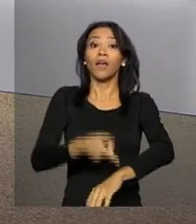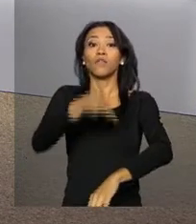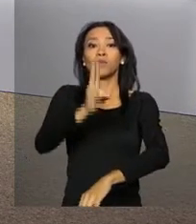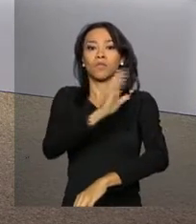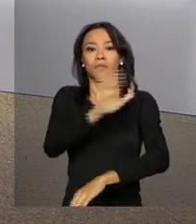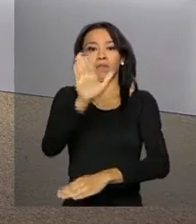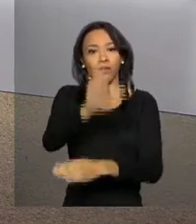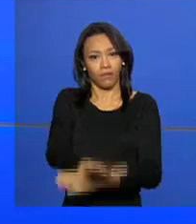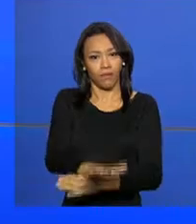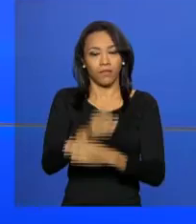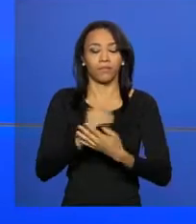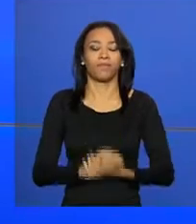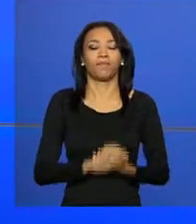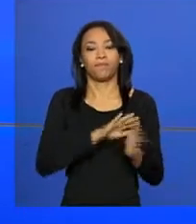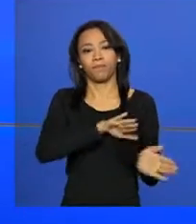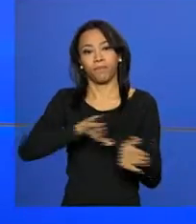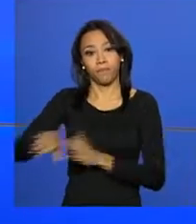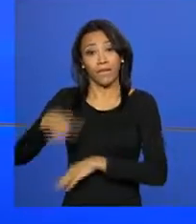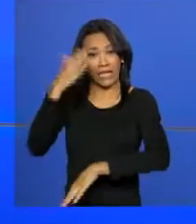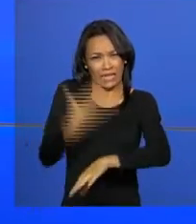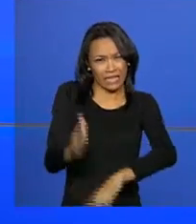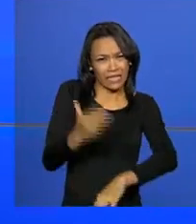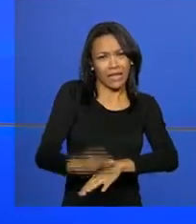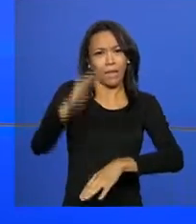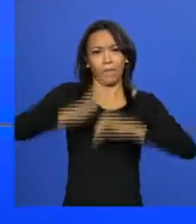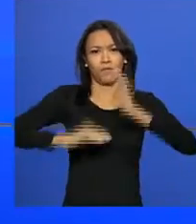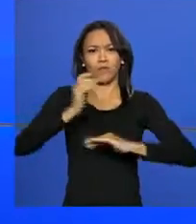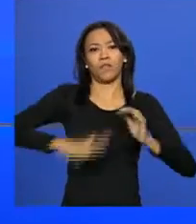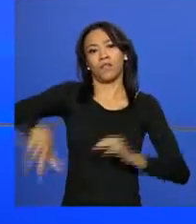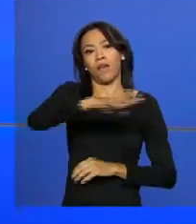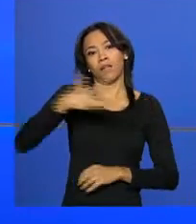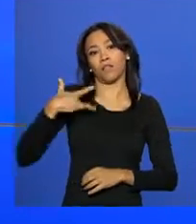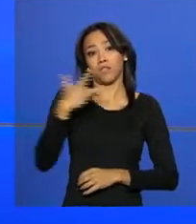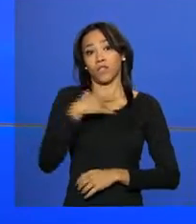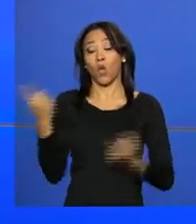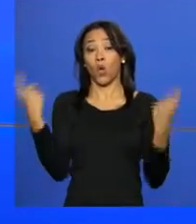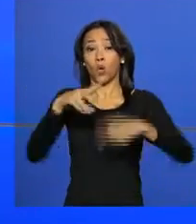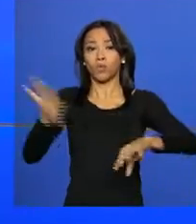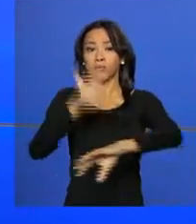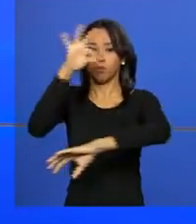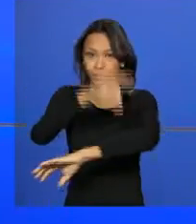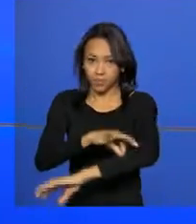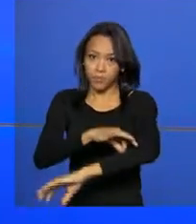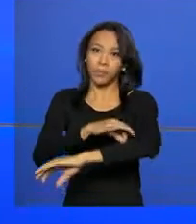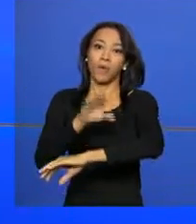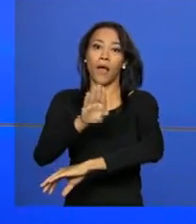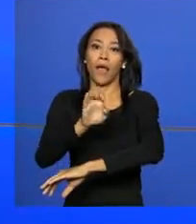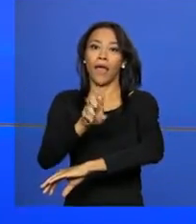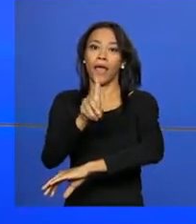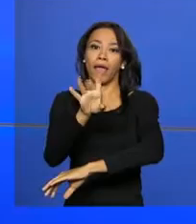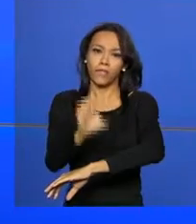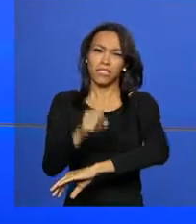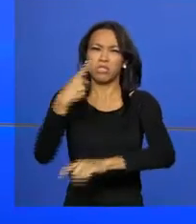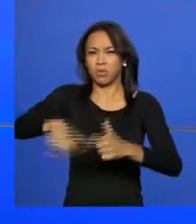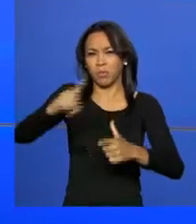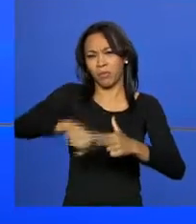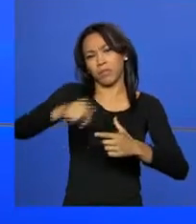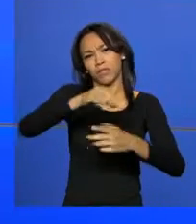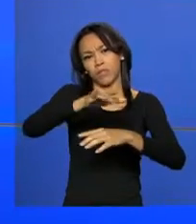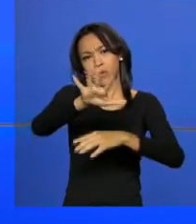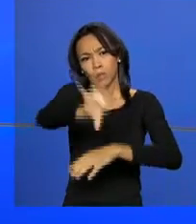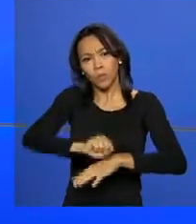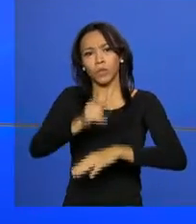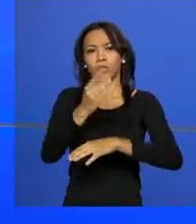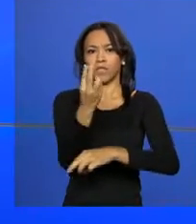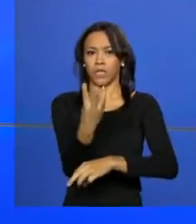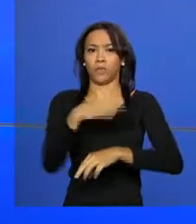meia da tarde. Para capacitar profissionais de saúde sobre o combate ao Aedes aegypti e os problemas causados por ele, o